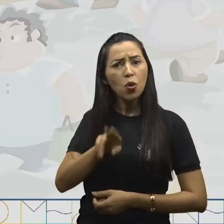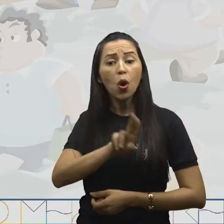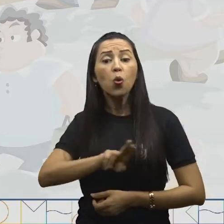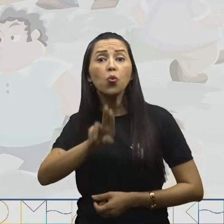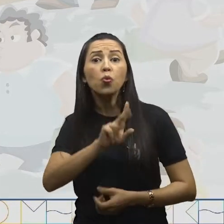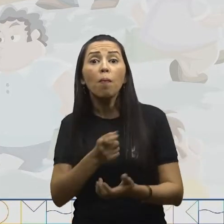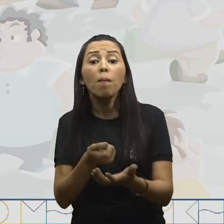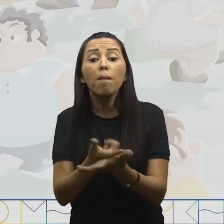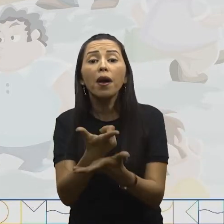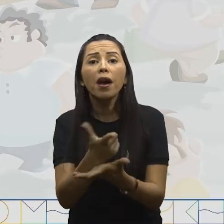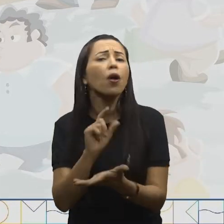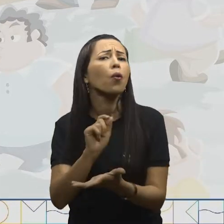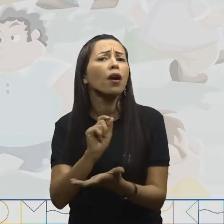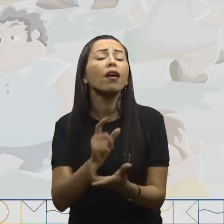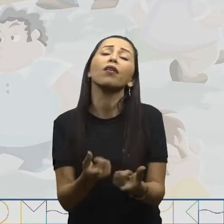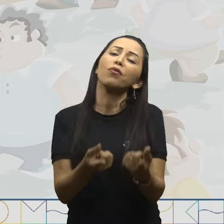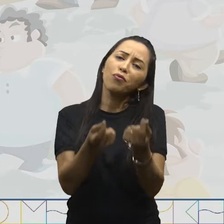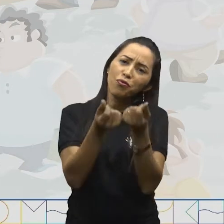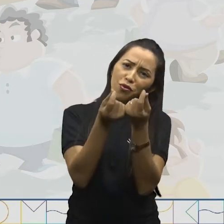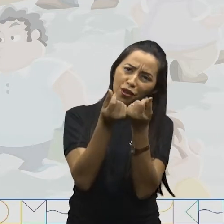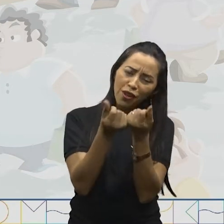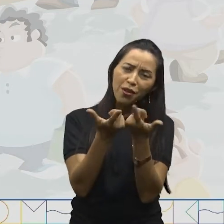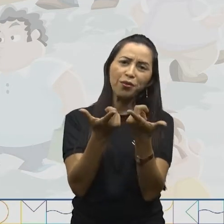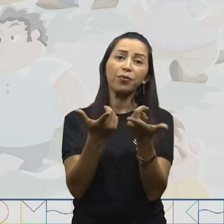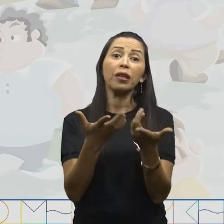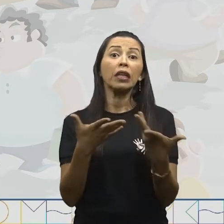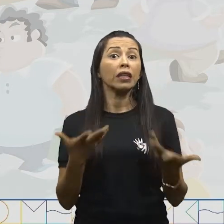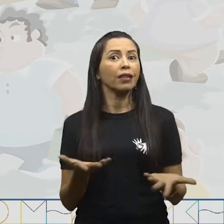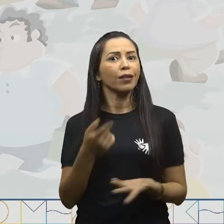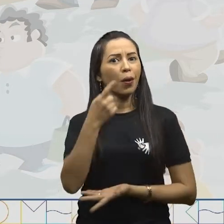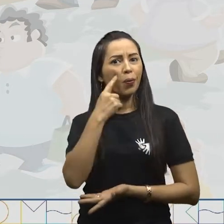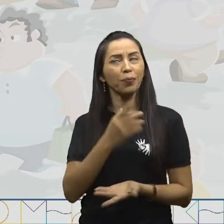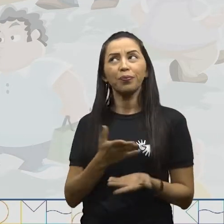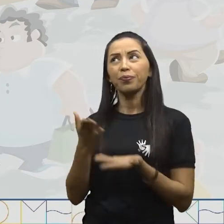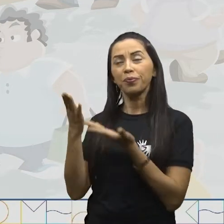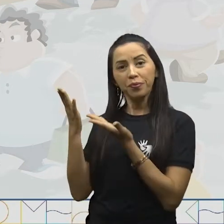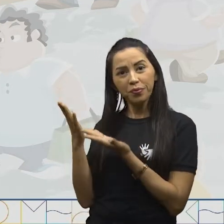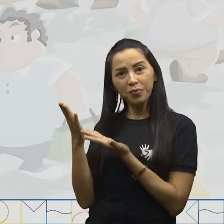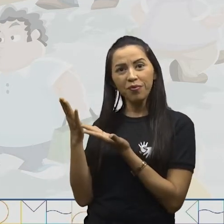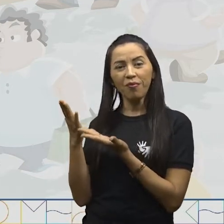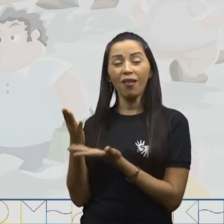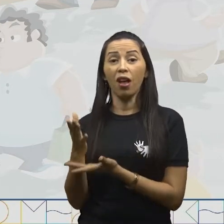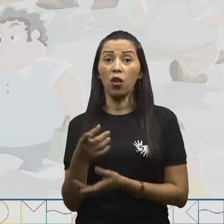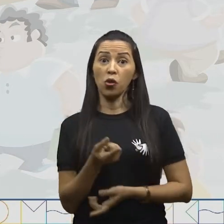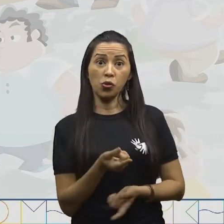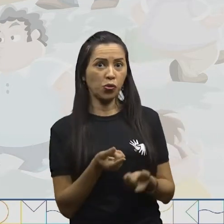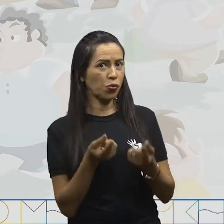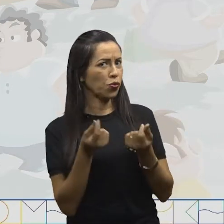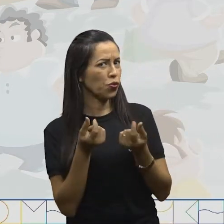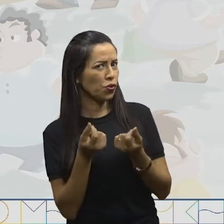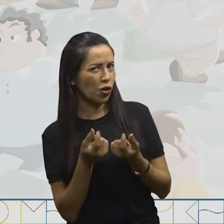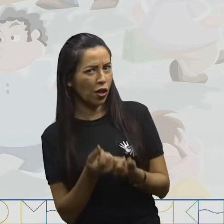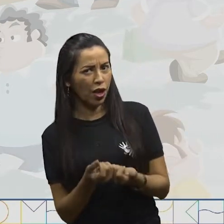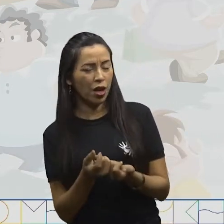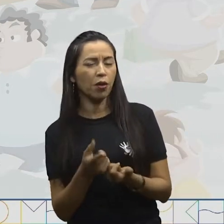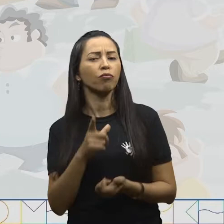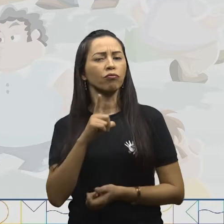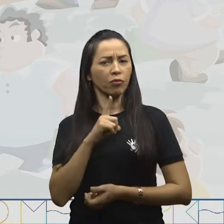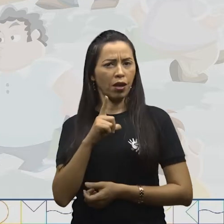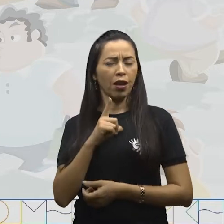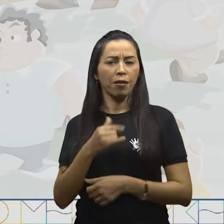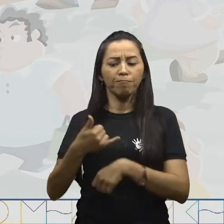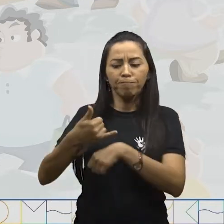compras é o... Dinheiro. E olha aqui, o nosso dinheiro, ele é composto por